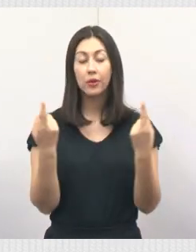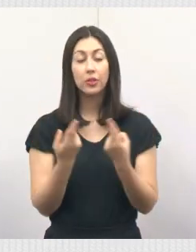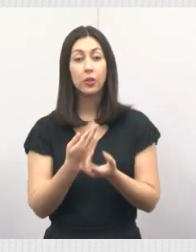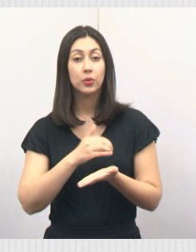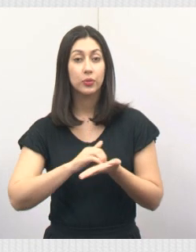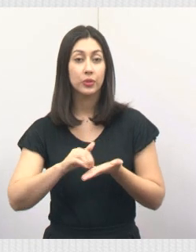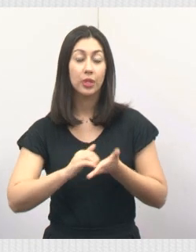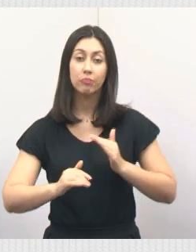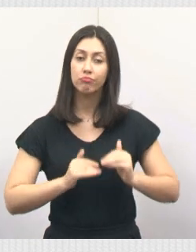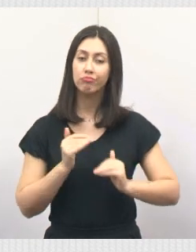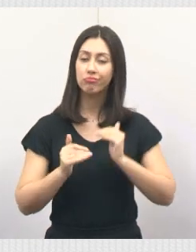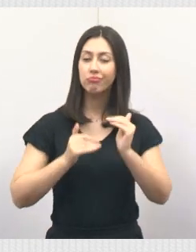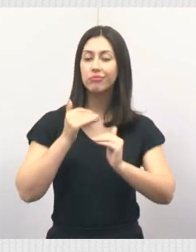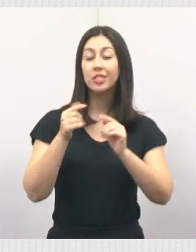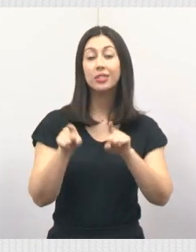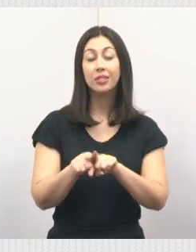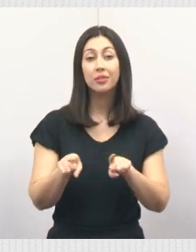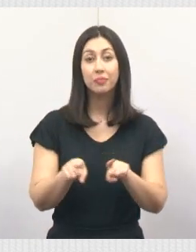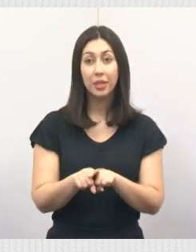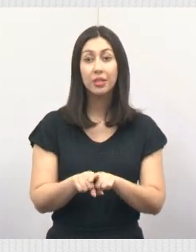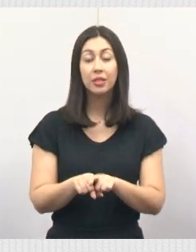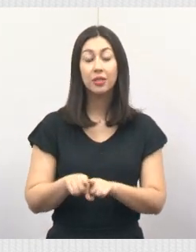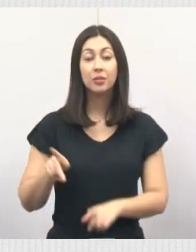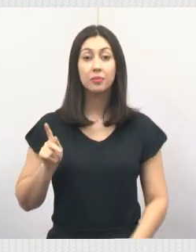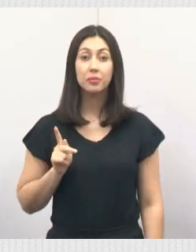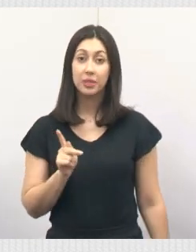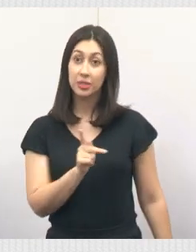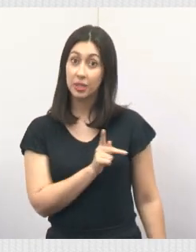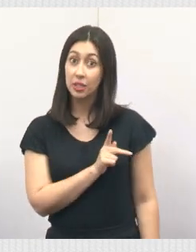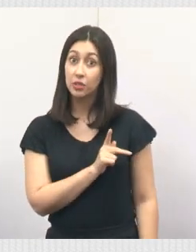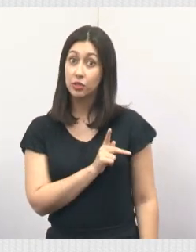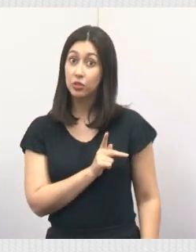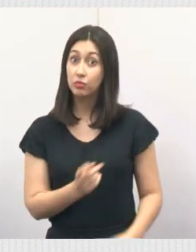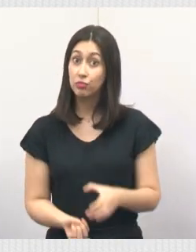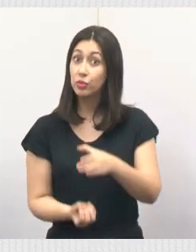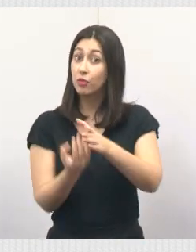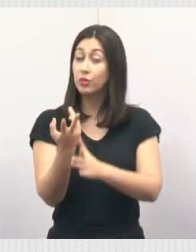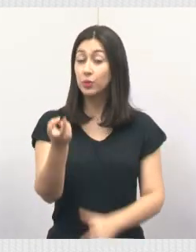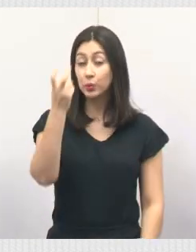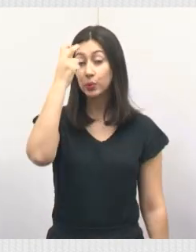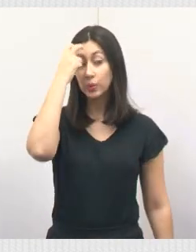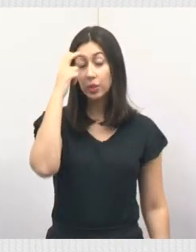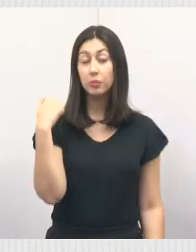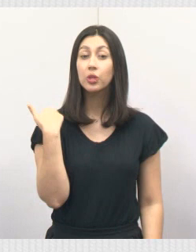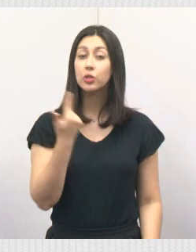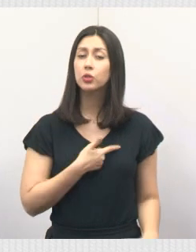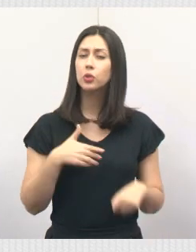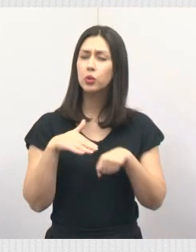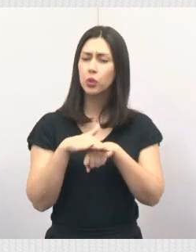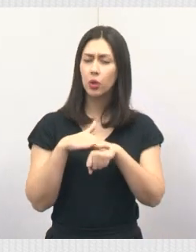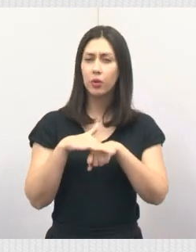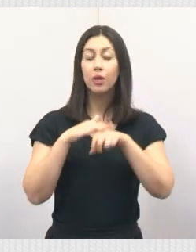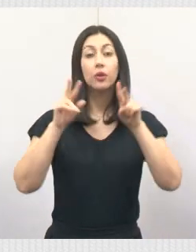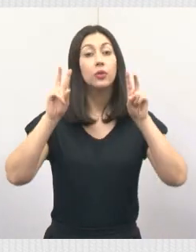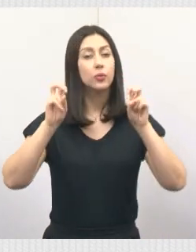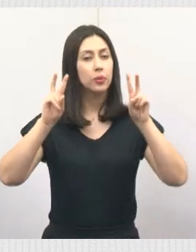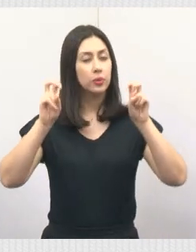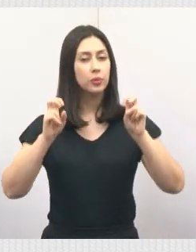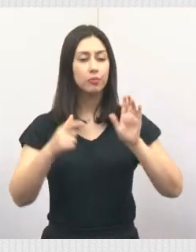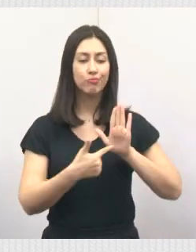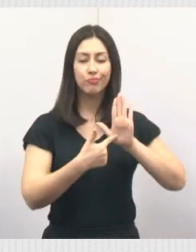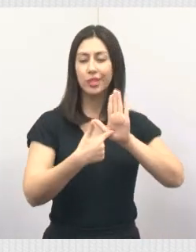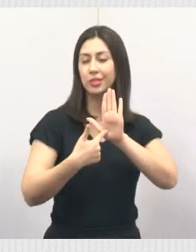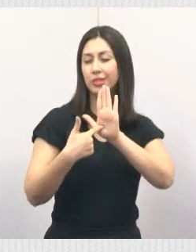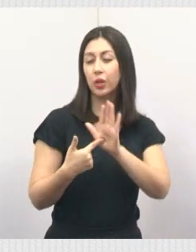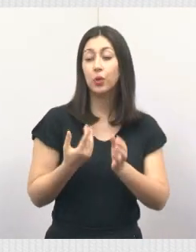desenvolvimento e o presidente da Fundação Cultural para tratar dos assuntos aí desses expositores,